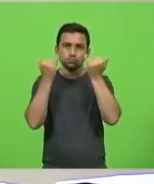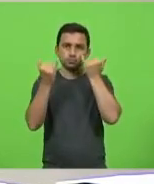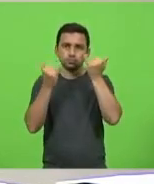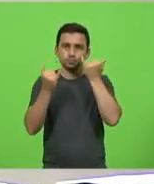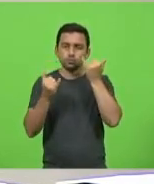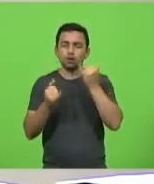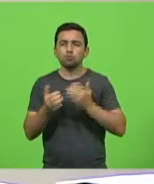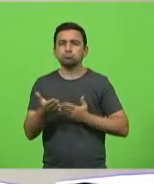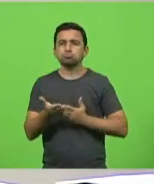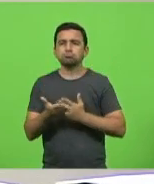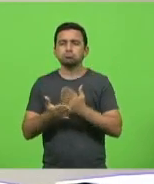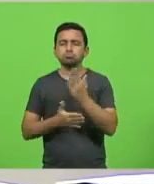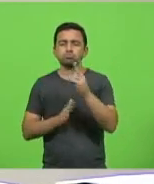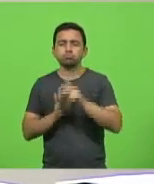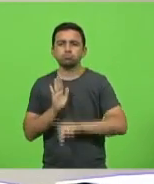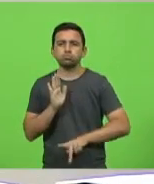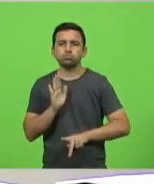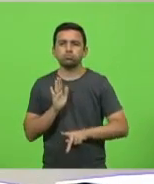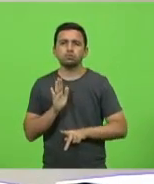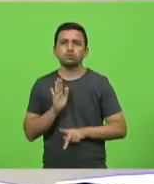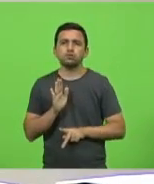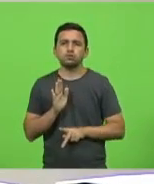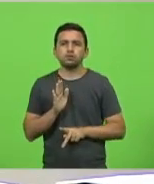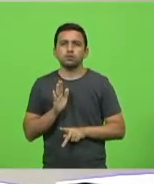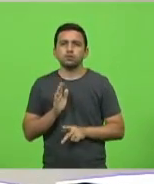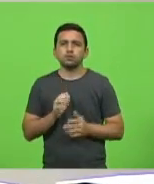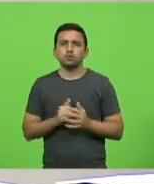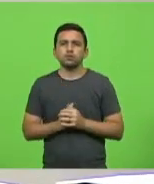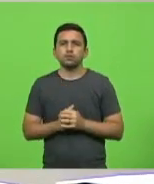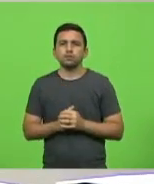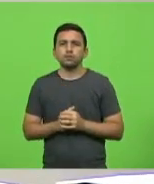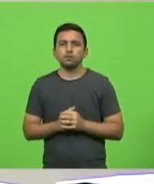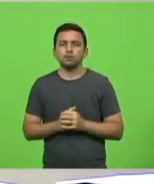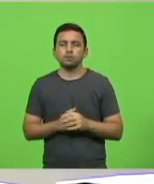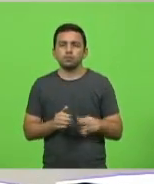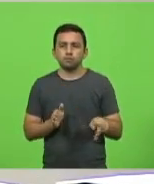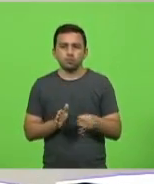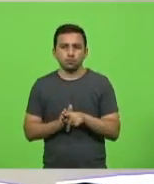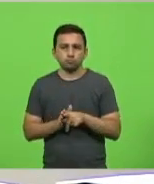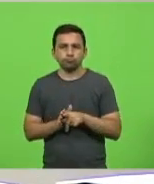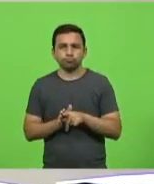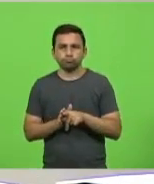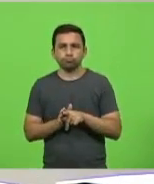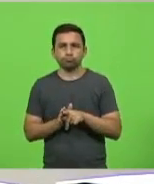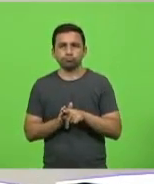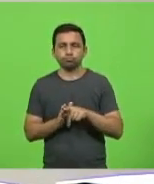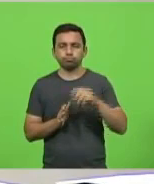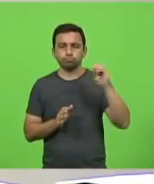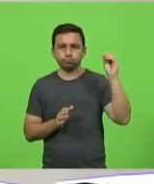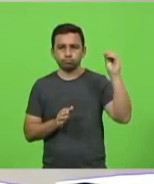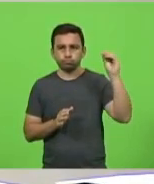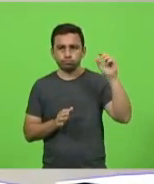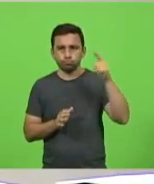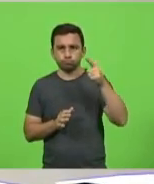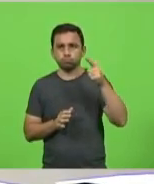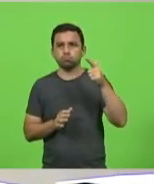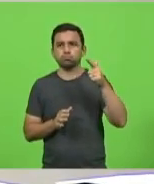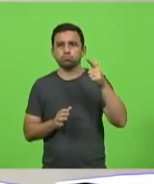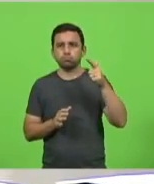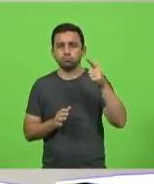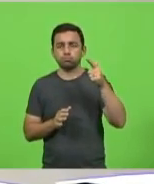aprovação dos projetos fotovoltaicos. Em discussão, em votação,